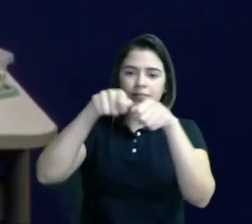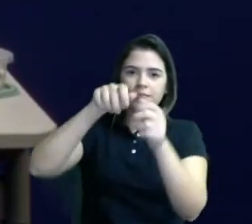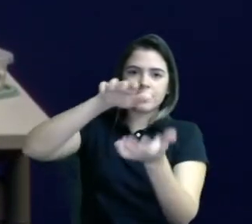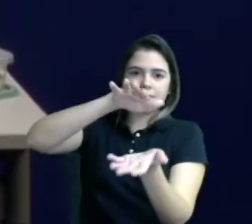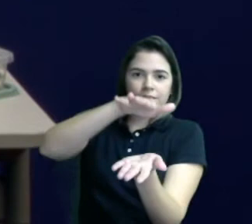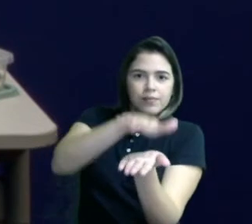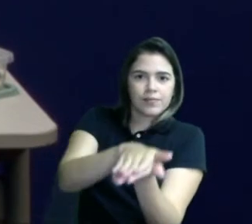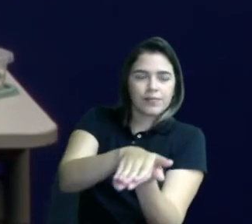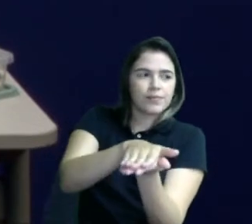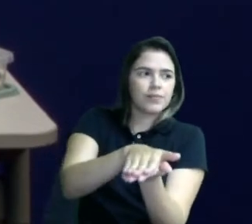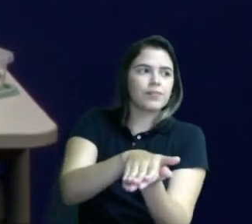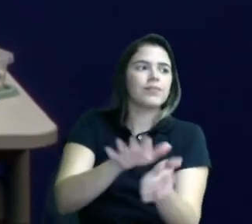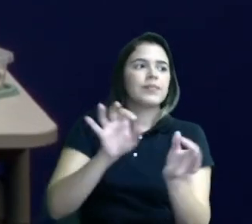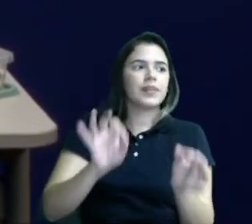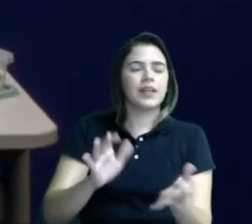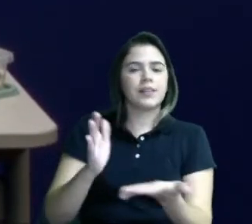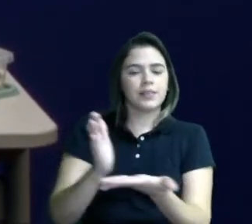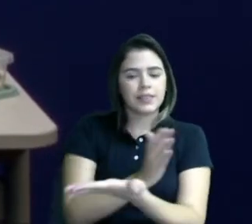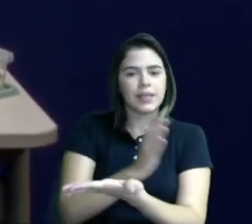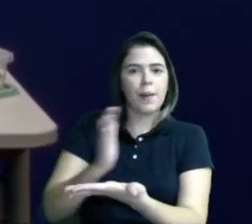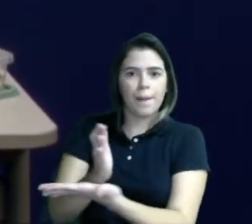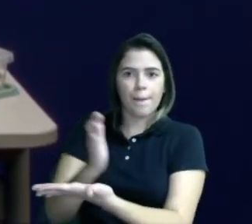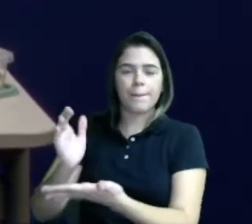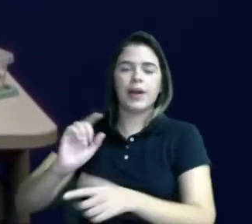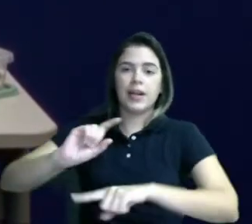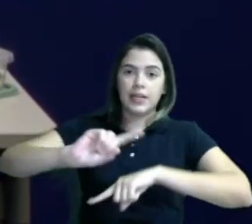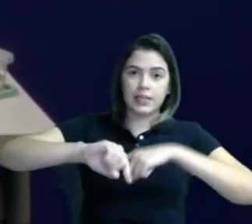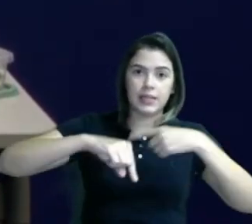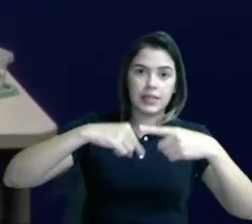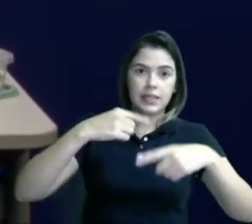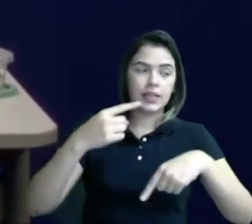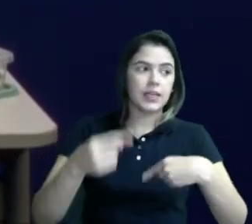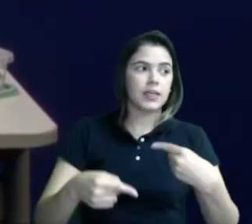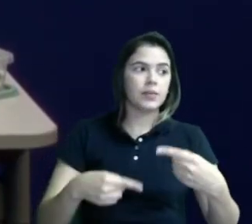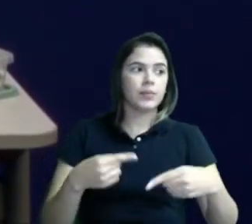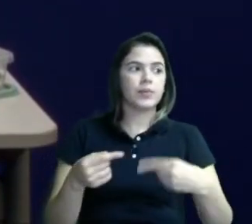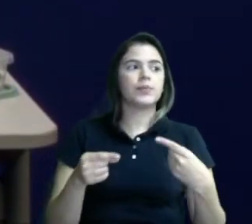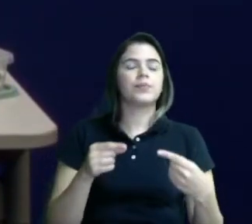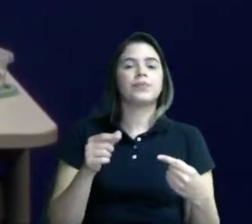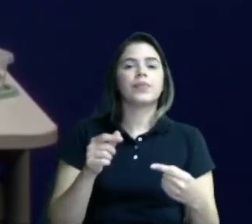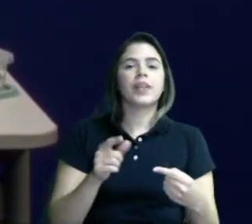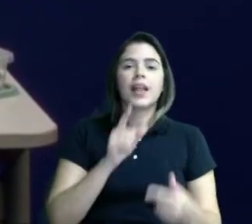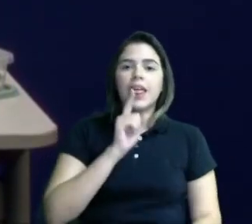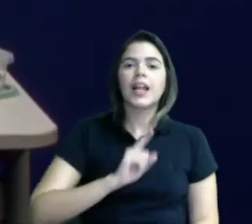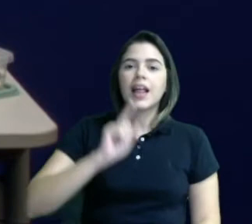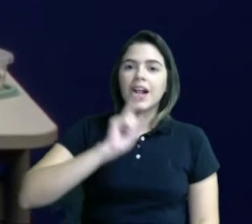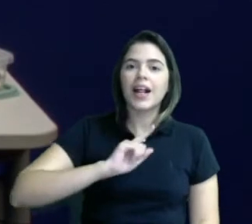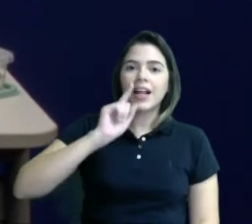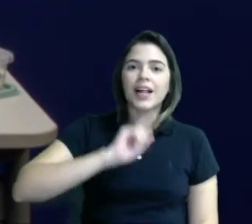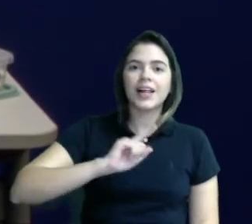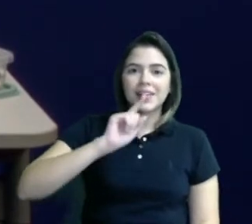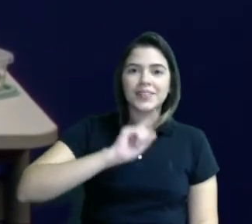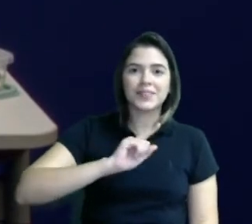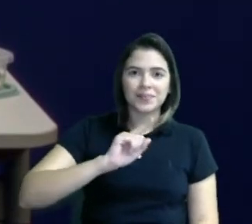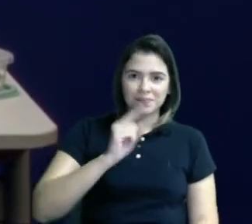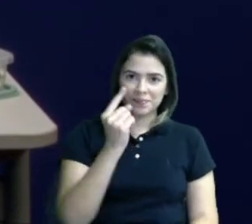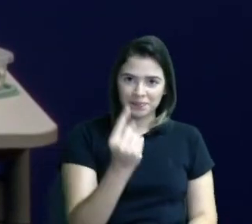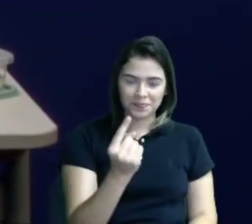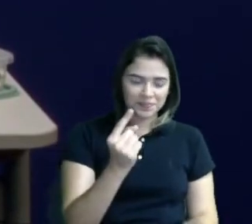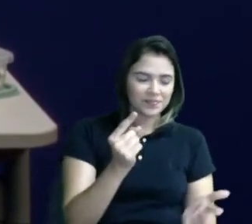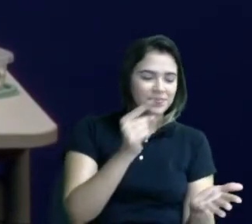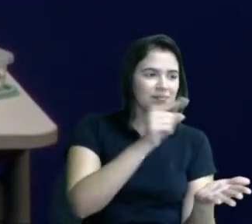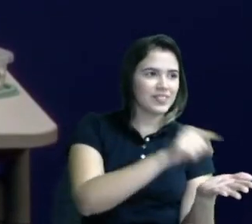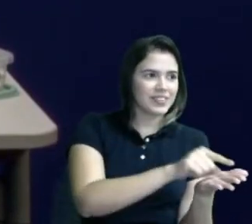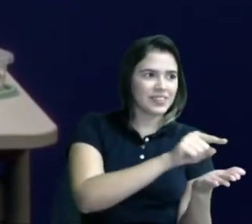Deixa eu separar aqui. Em seguida, nós vamos pegar os palitinhos de picolé. Tá vendo?